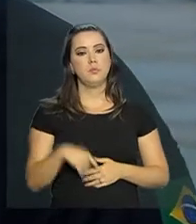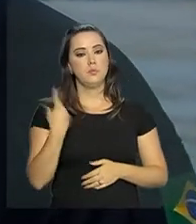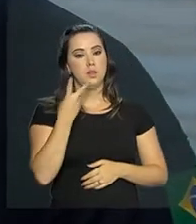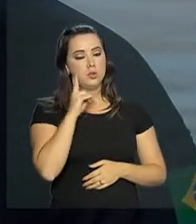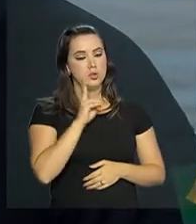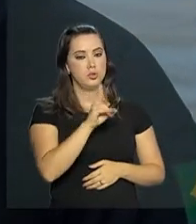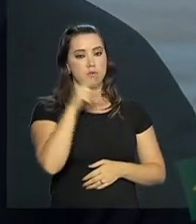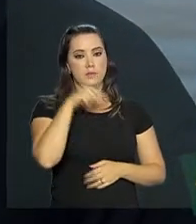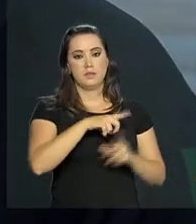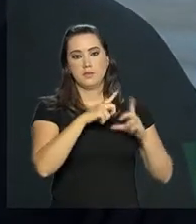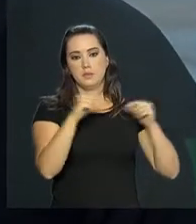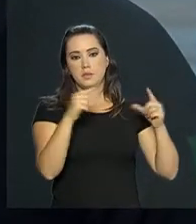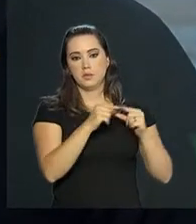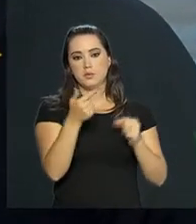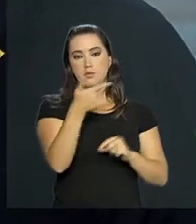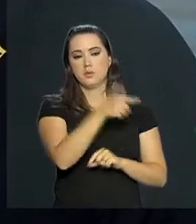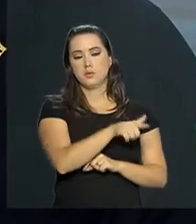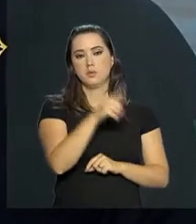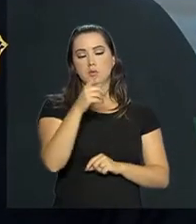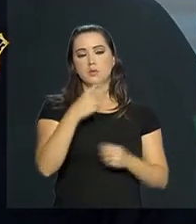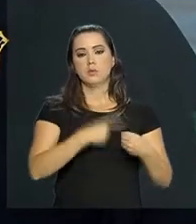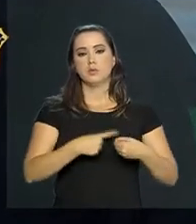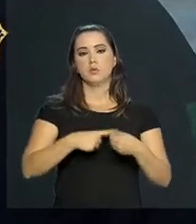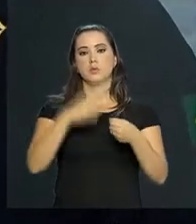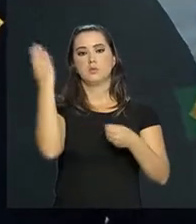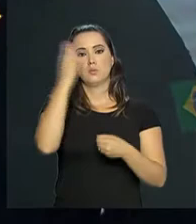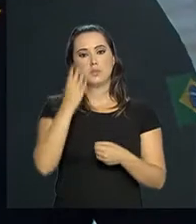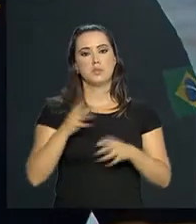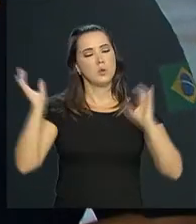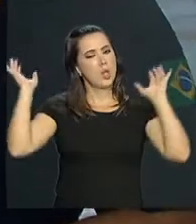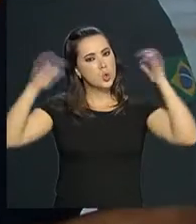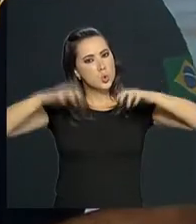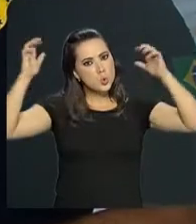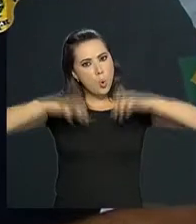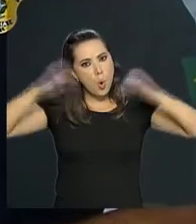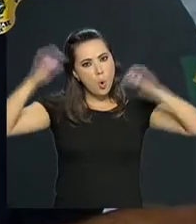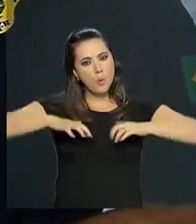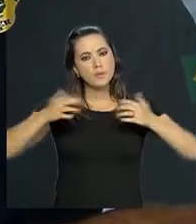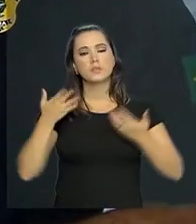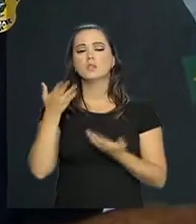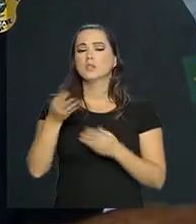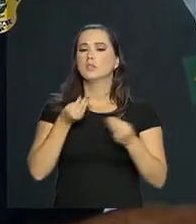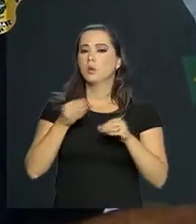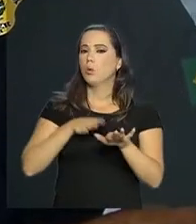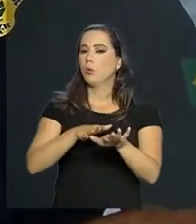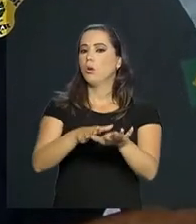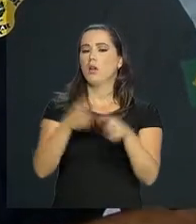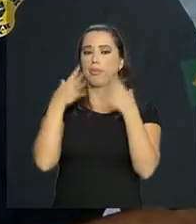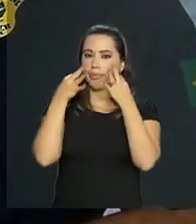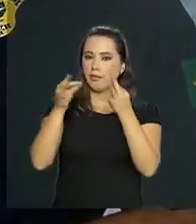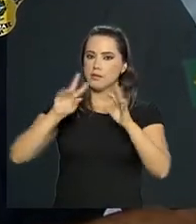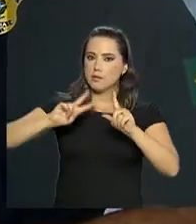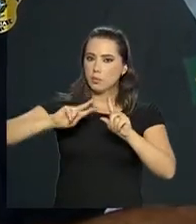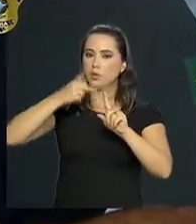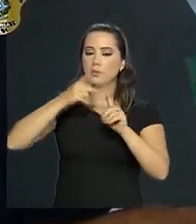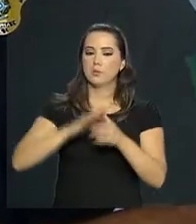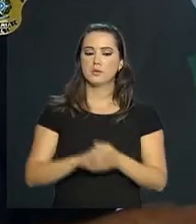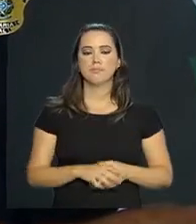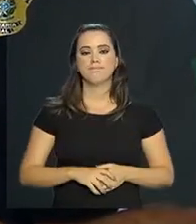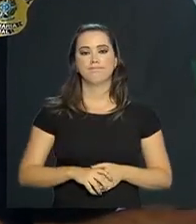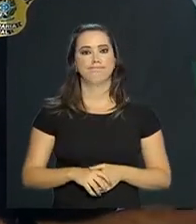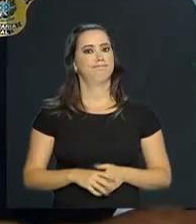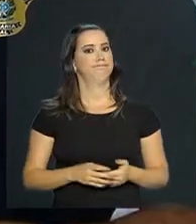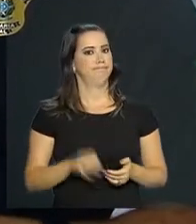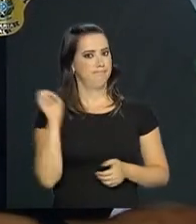vendo aqui em Brasília e também em outras cidades do Brasil que a chuva está forte, aí também tem chuva nas estradas, aí a atenção é redobrada? Com